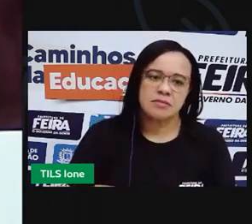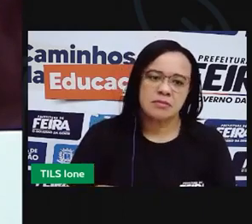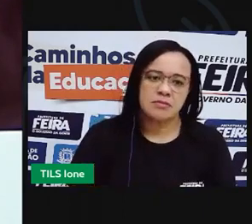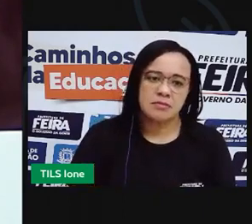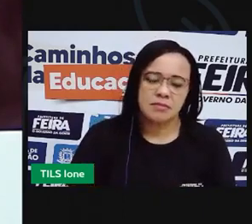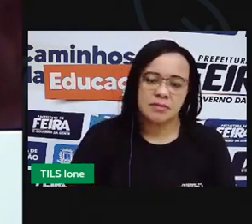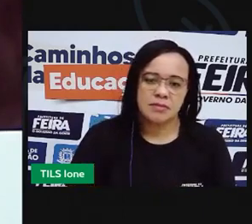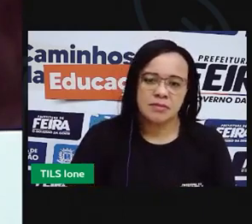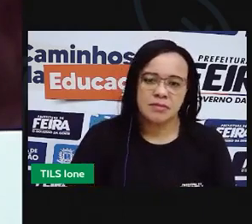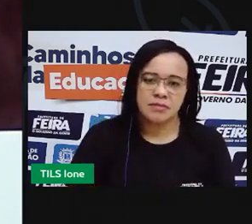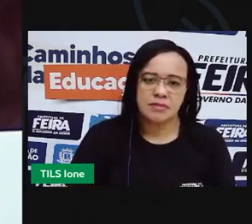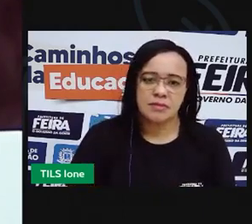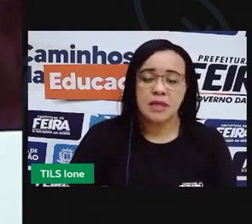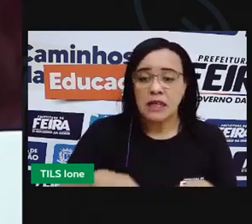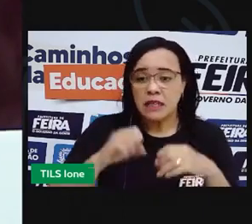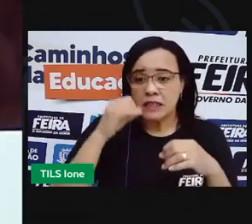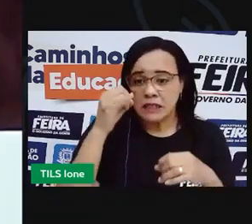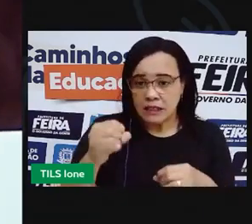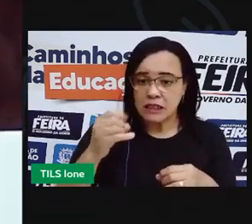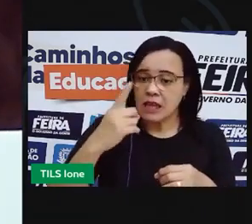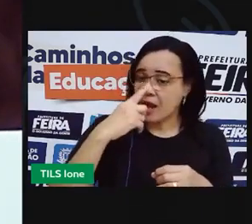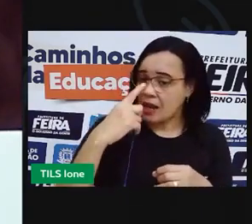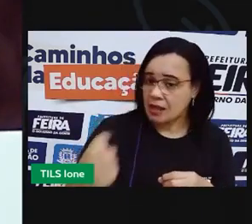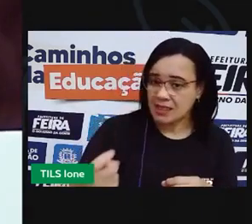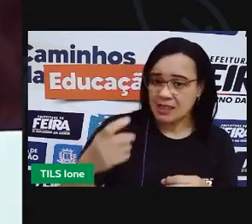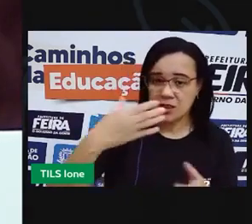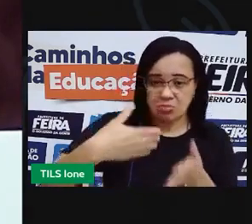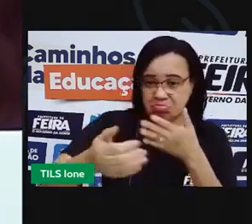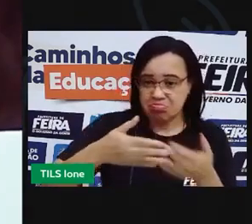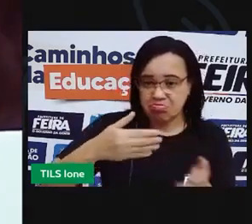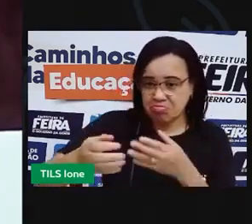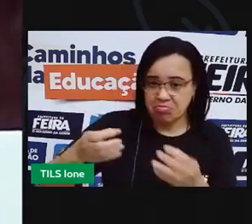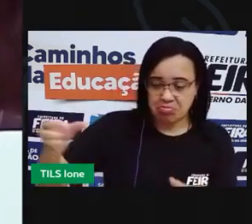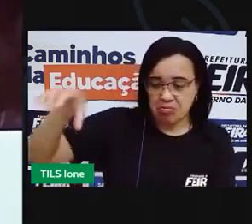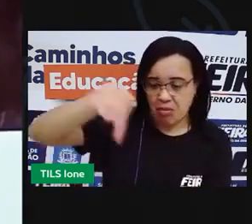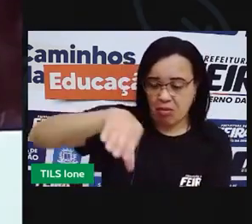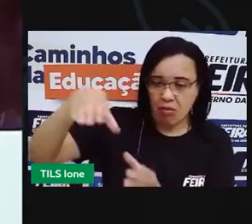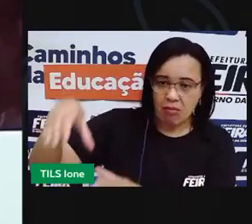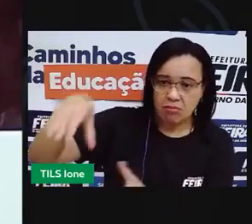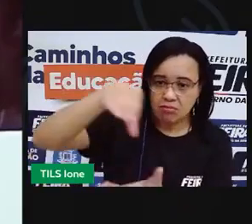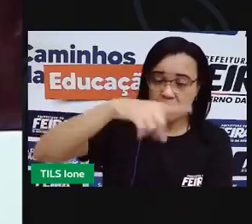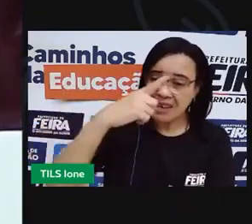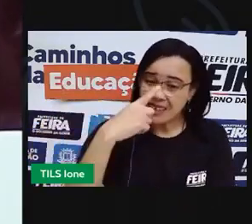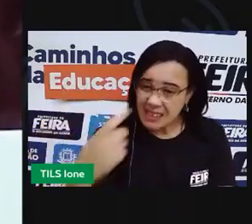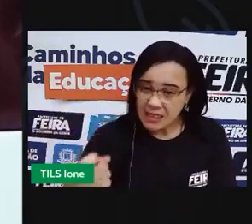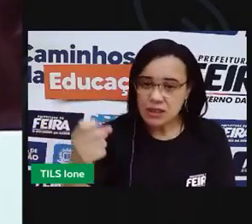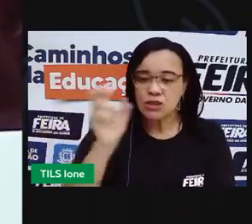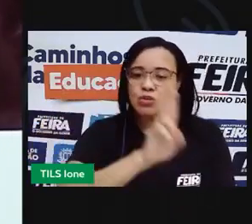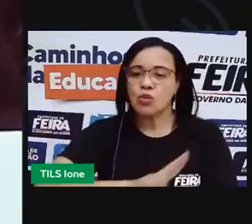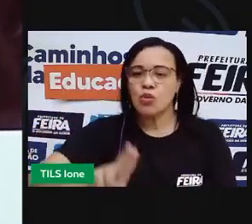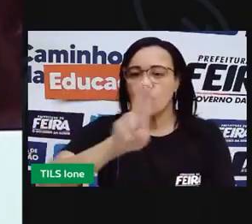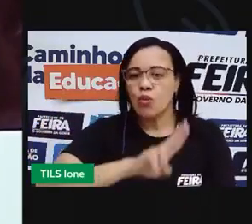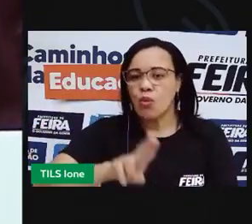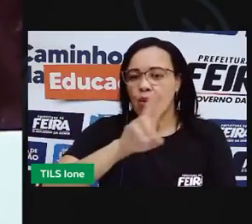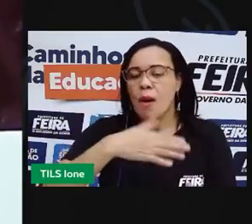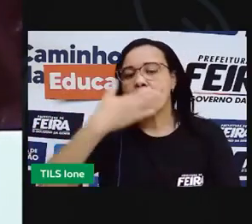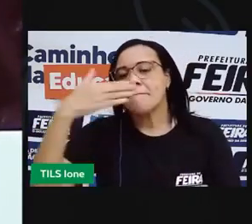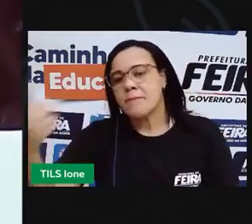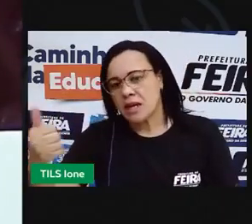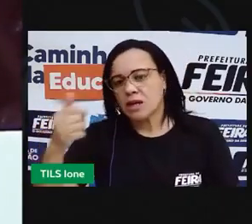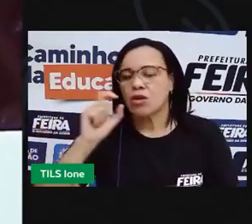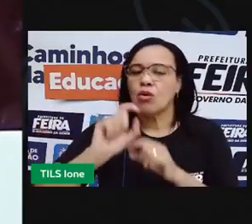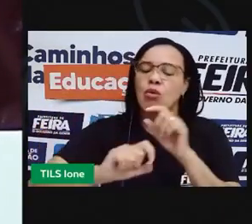descartar seus resíduos de sódio ou resíduos orgânicos você vai usar um saco